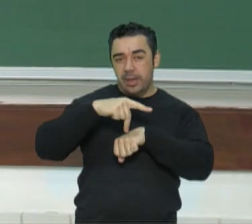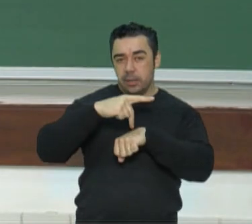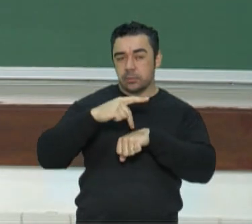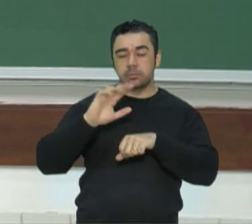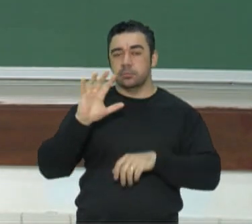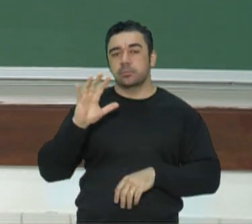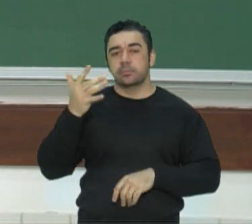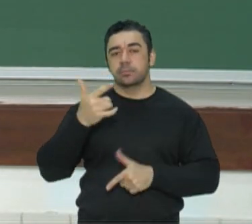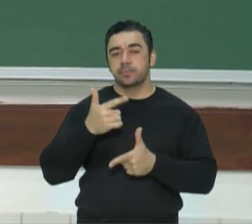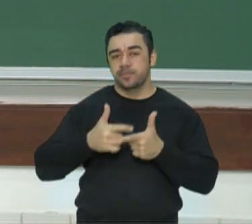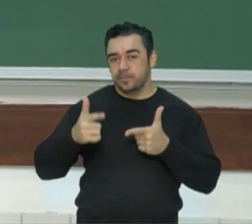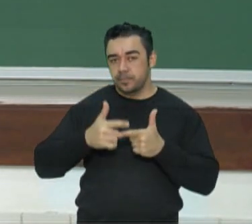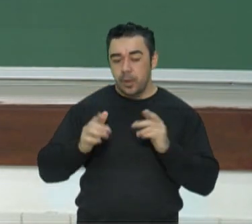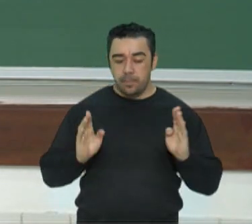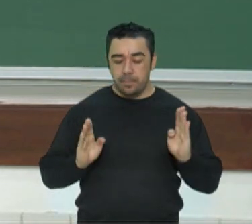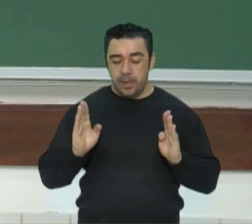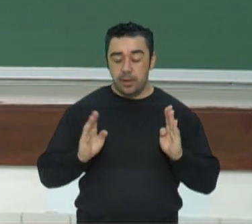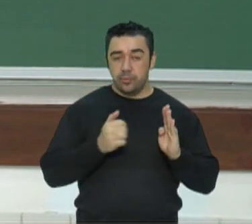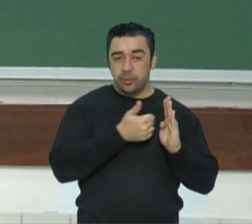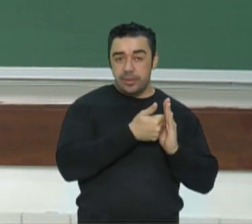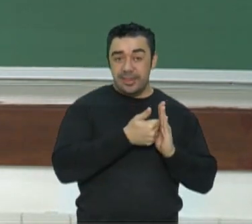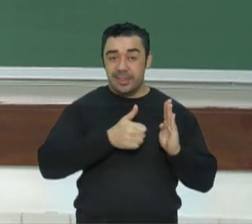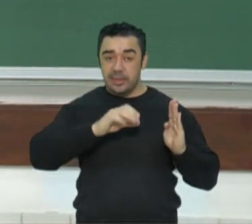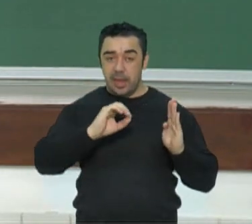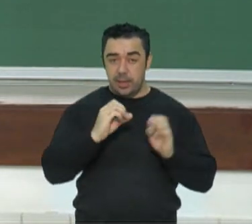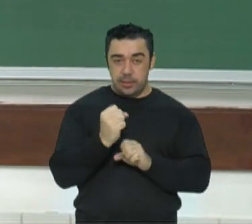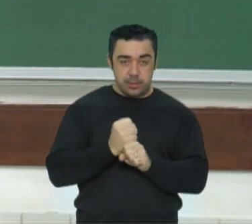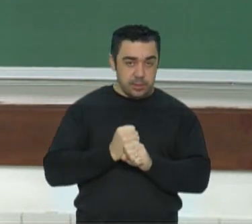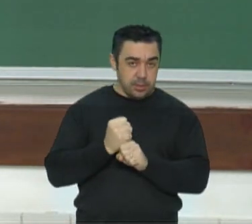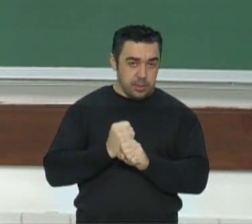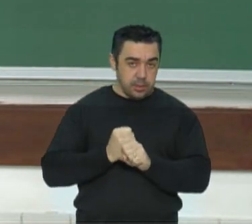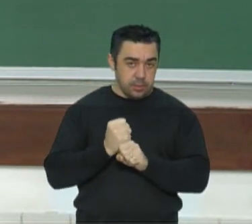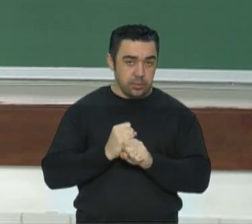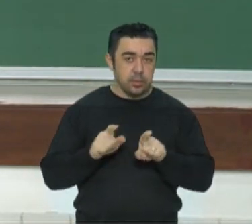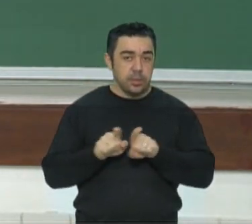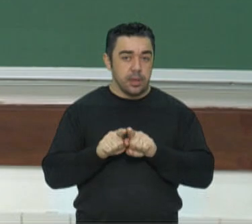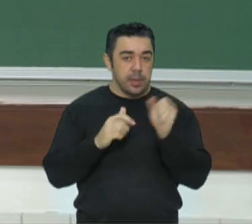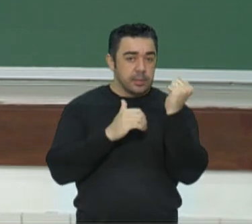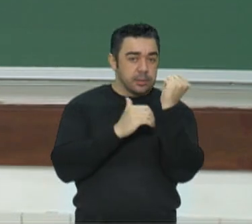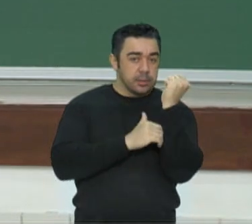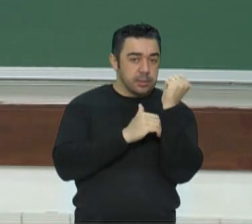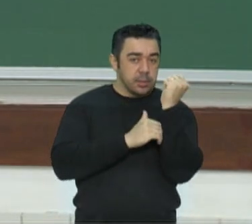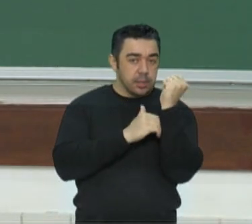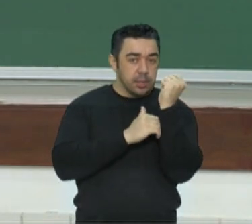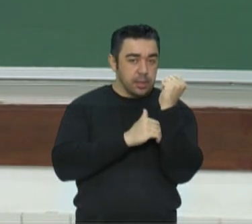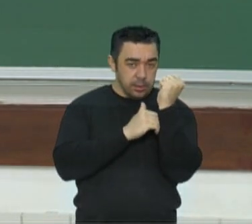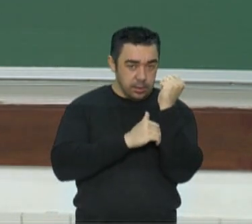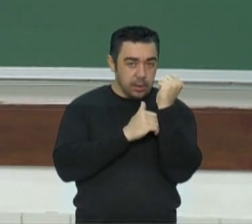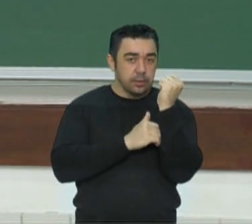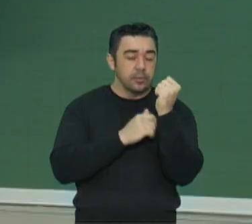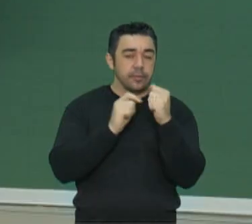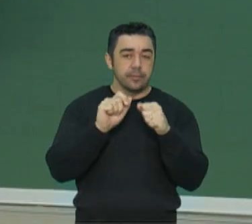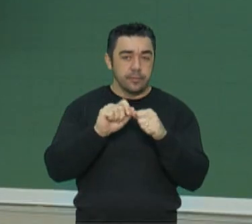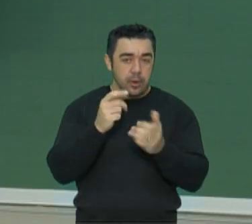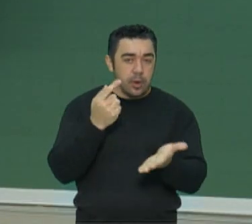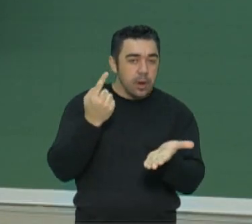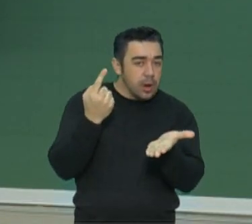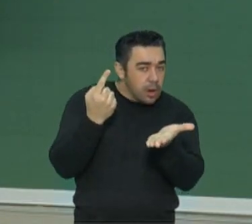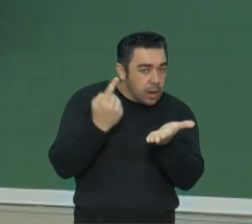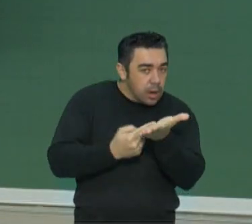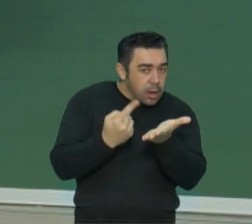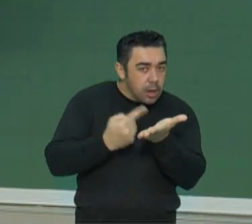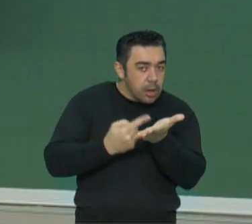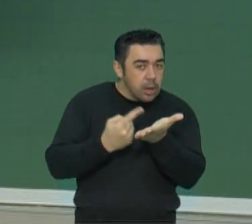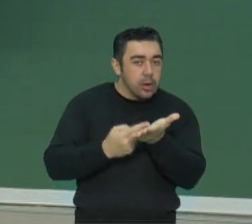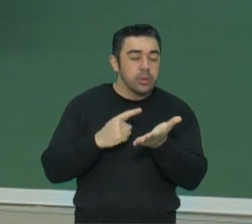atacariam por um período de 10 anos. E, secretamente, ainda fizeram um acordo de ocupar